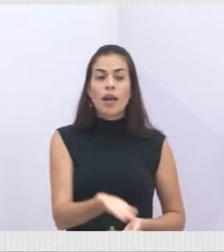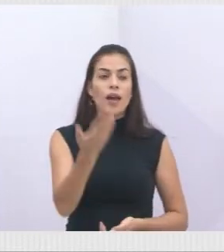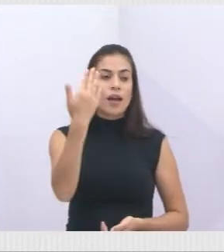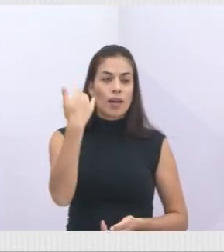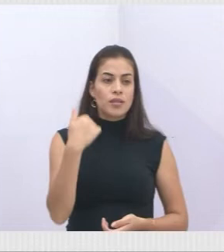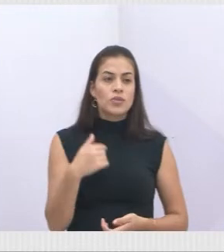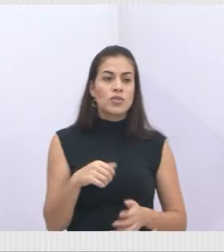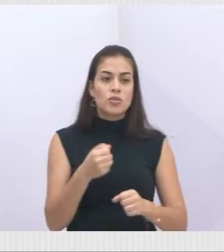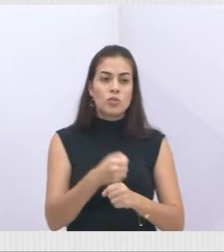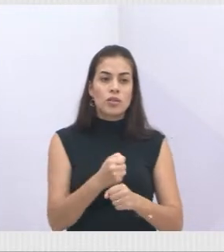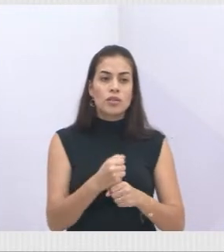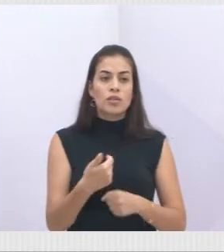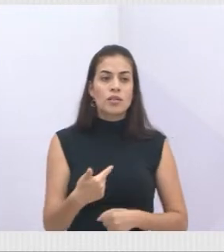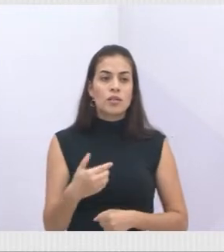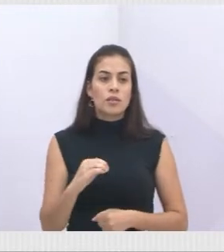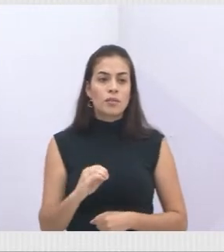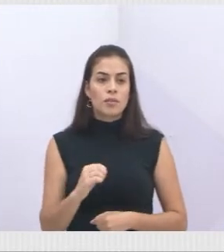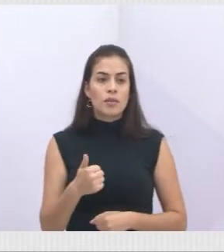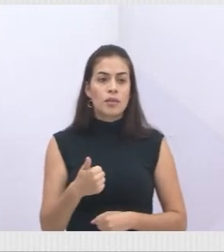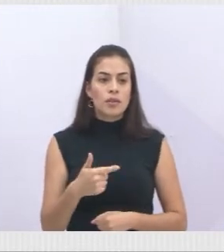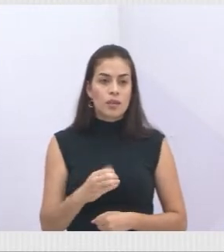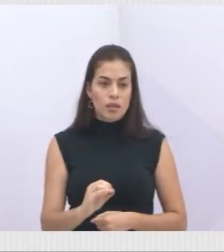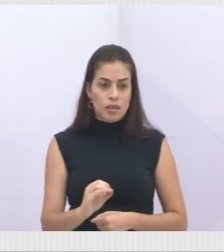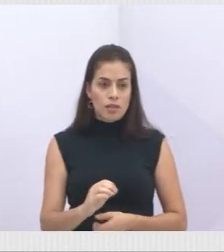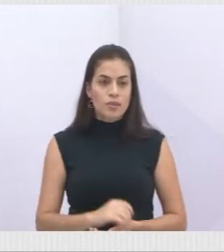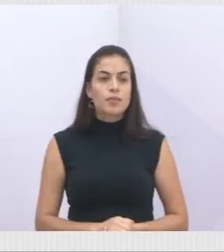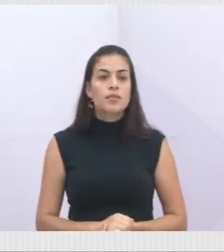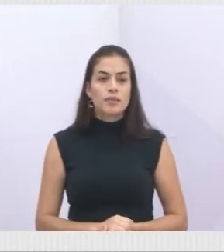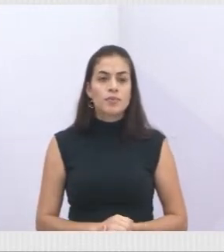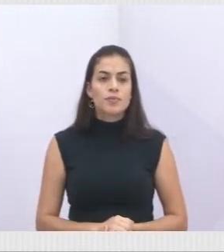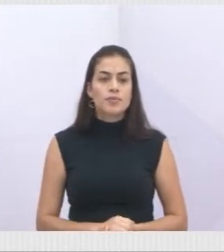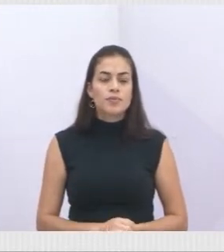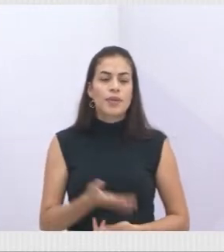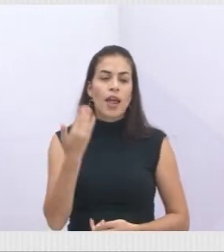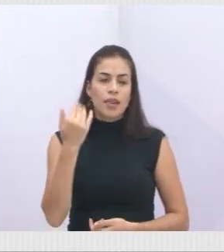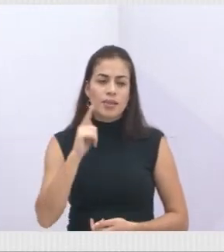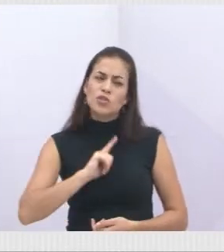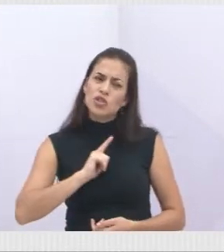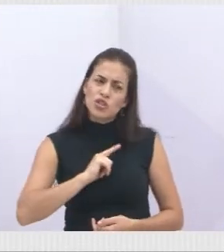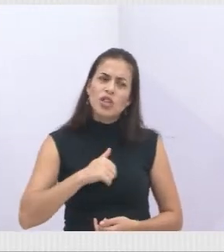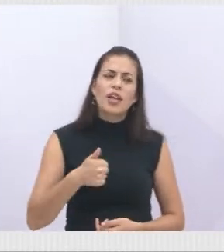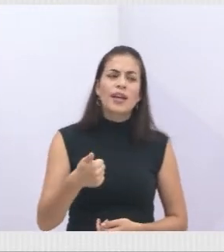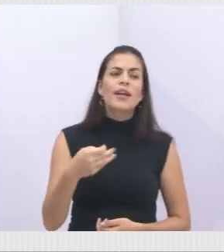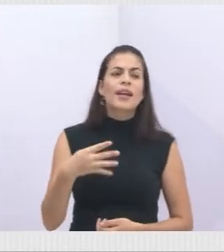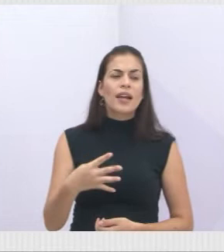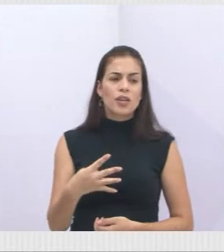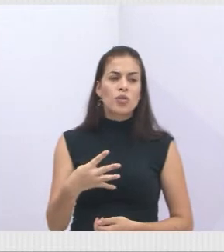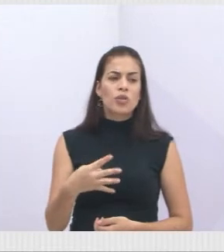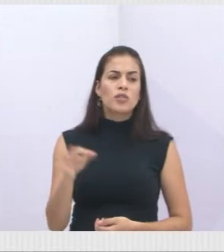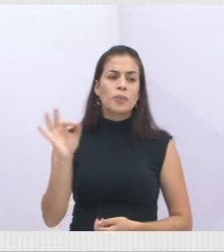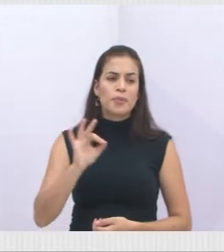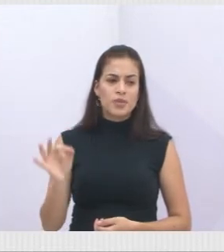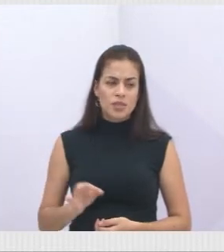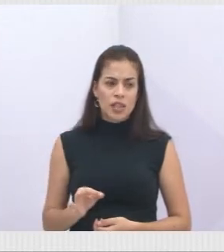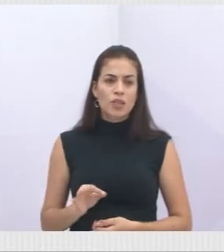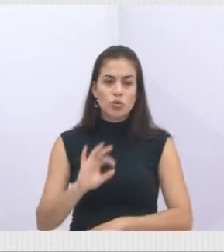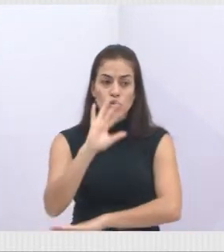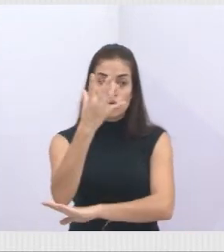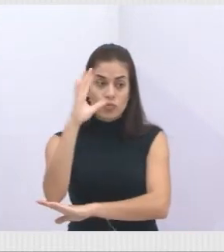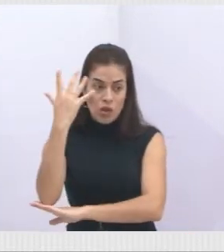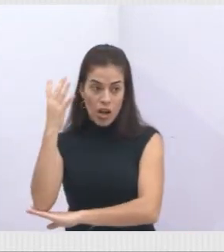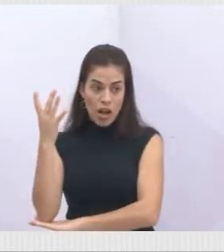gente tem ali os 14,2% de cobertura florestal. E a gente tem um mapa, pode passar, por favor?